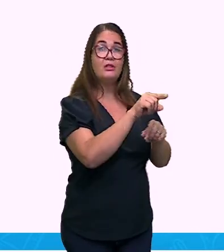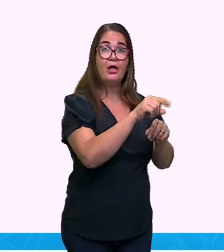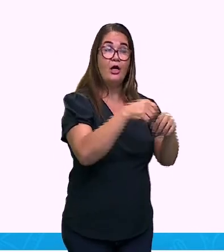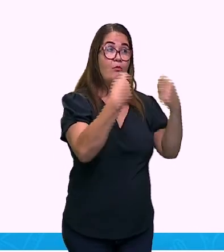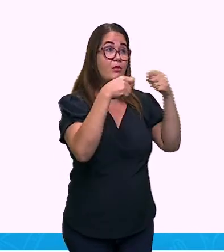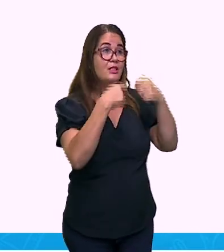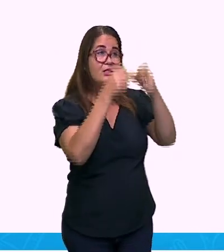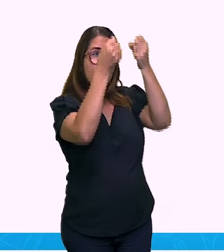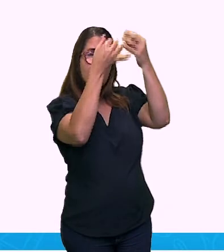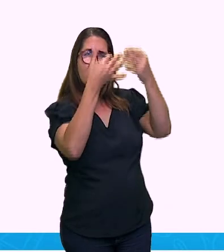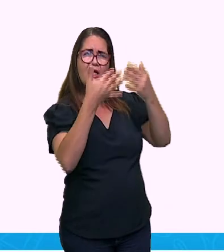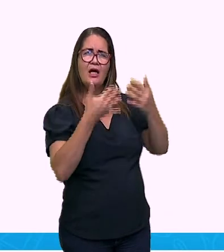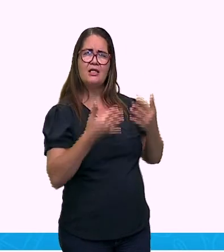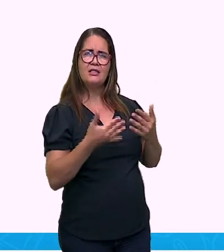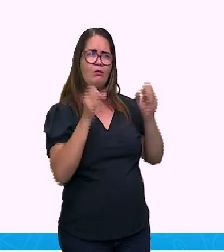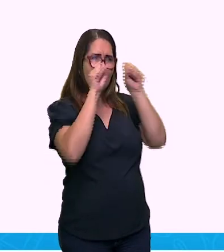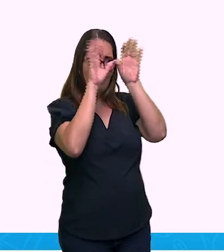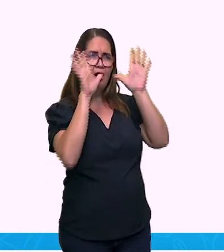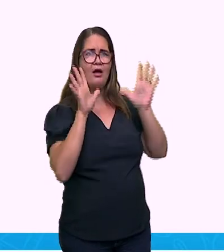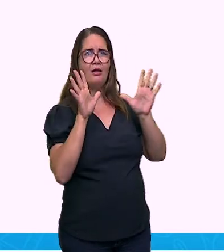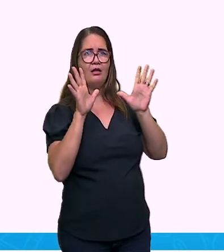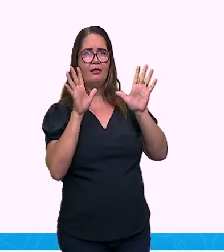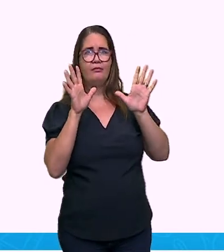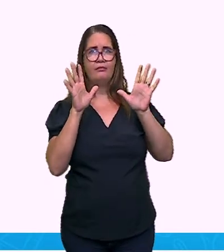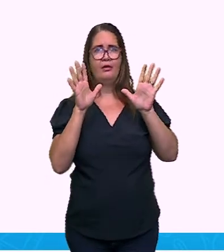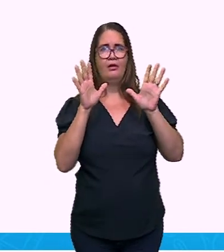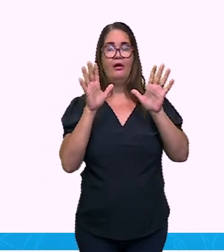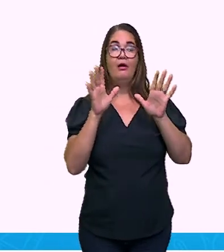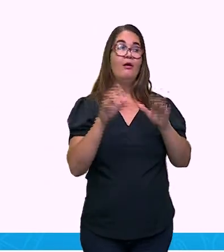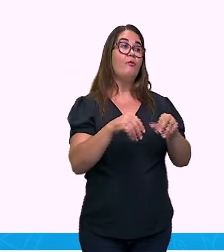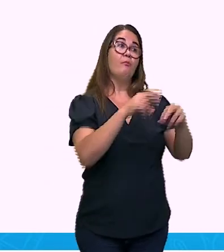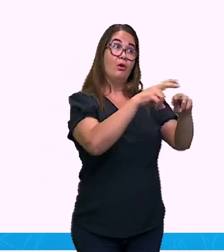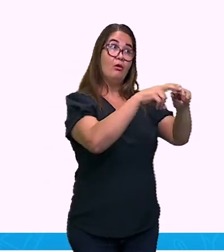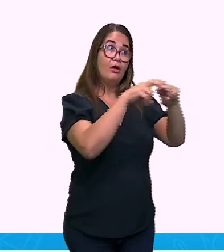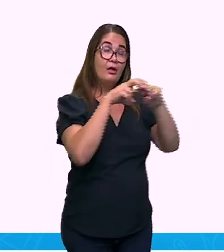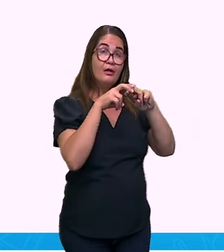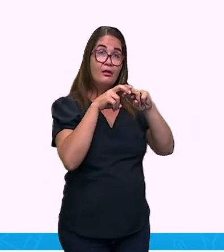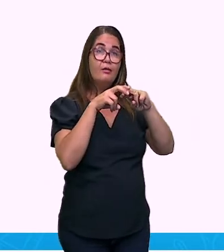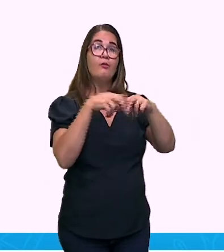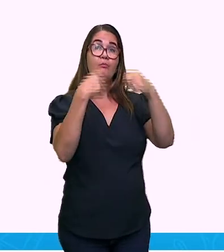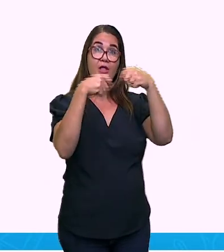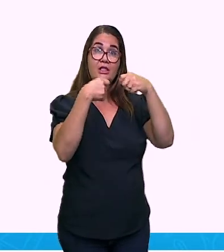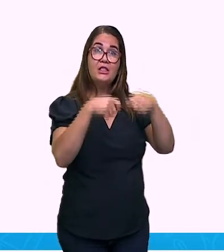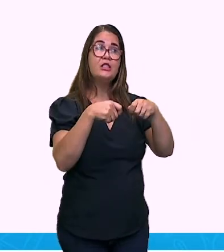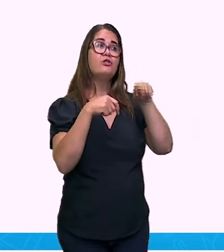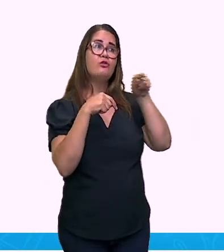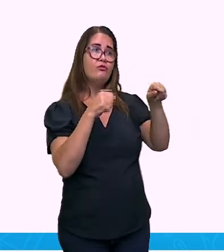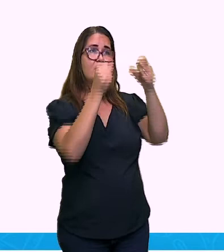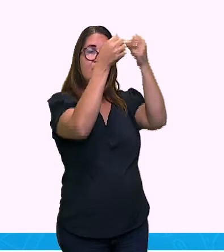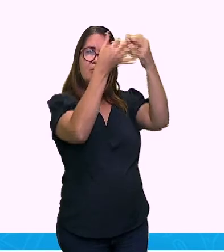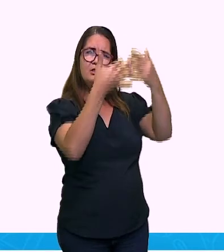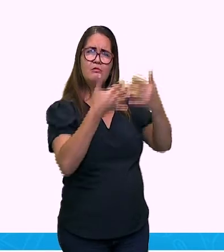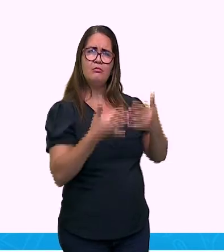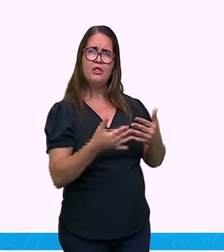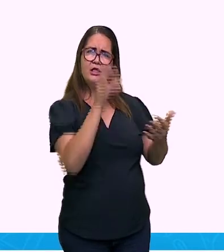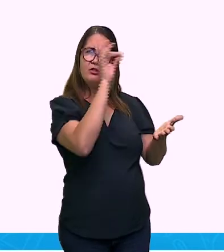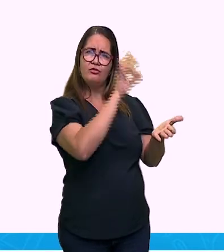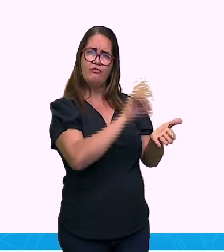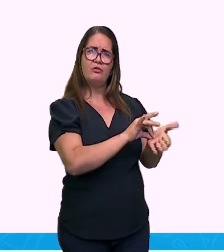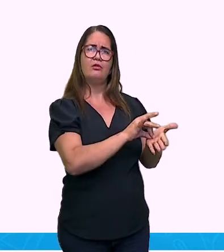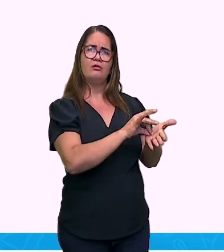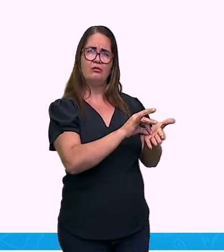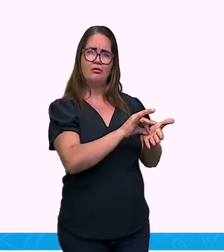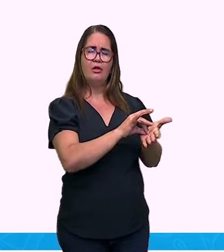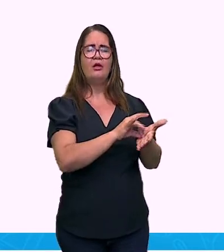Eu quero que vocês observem aqui o porém. Quando uma conjunção, ela quer dizer uma